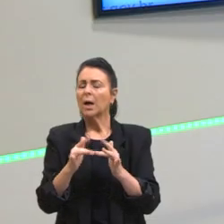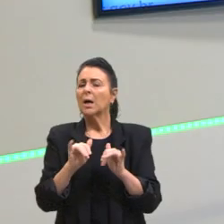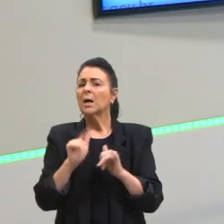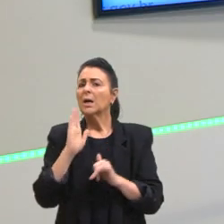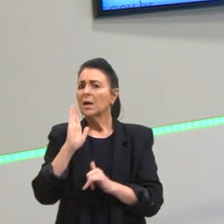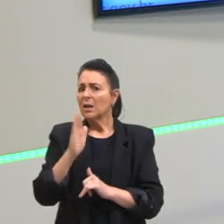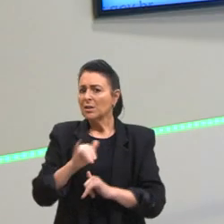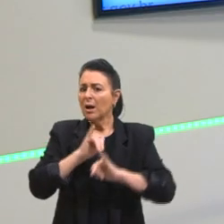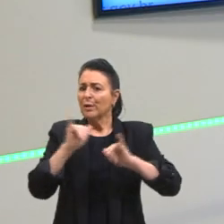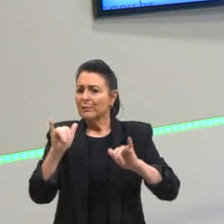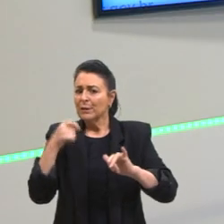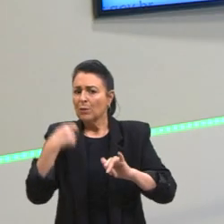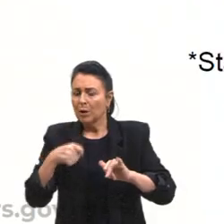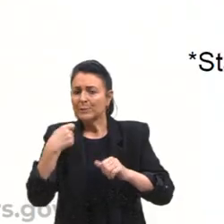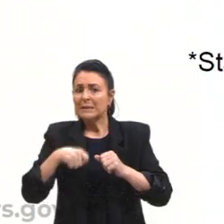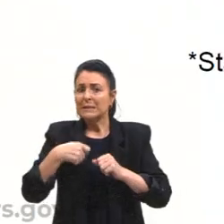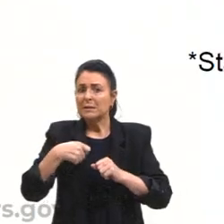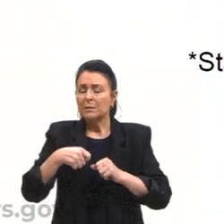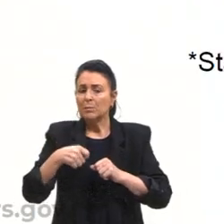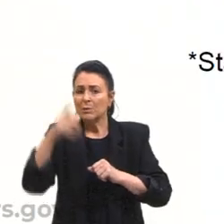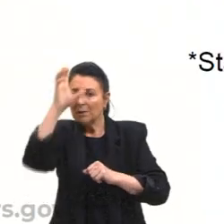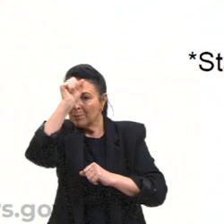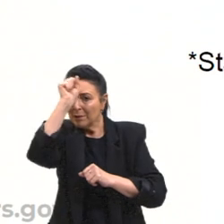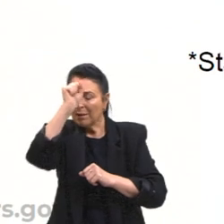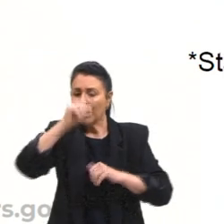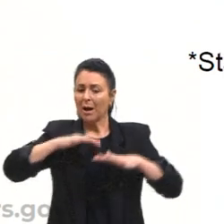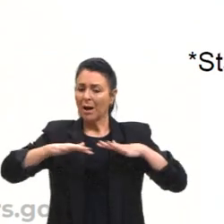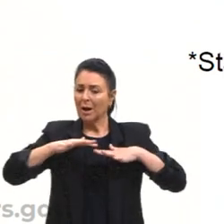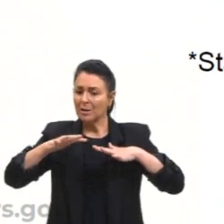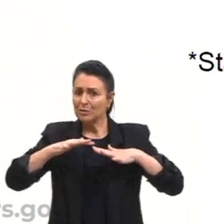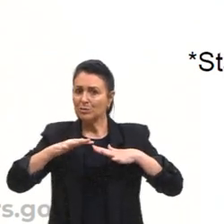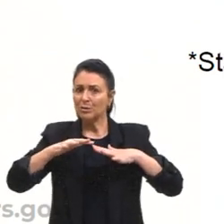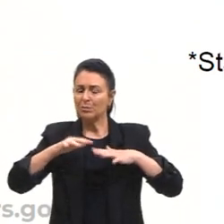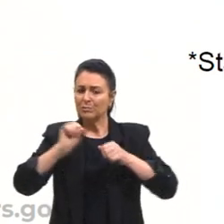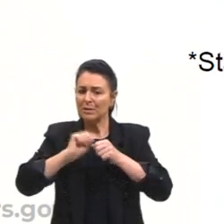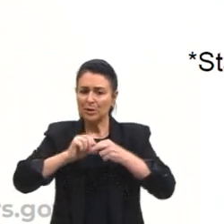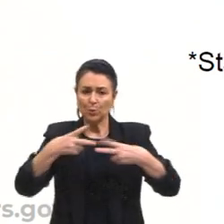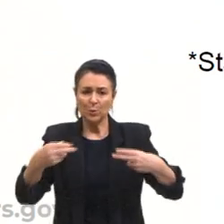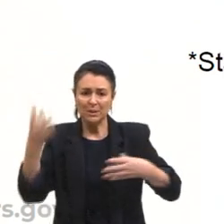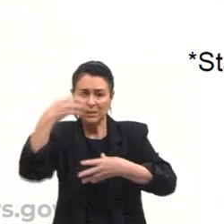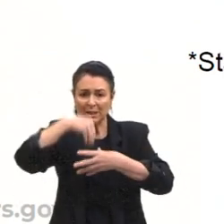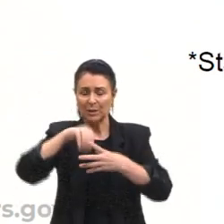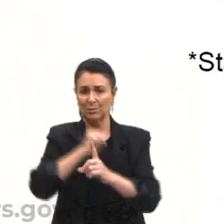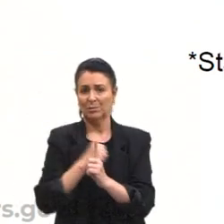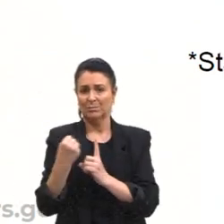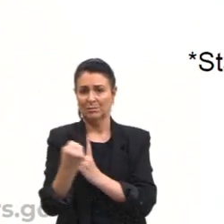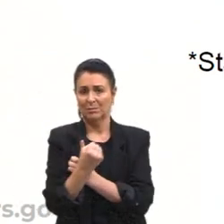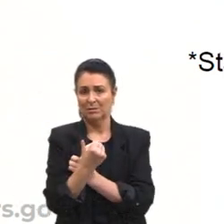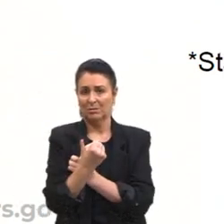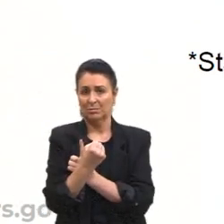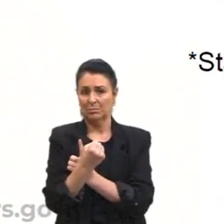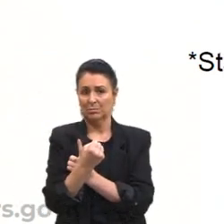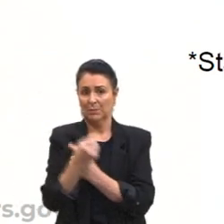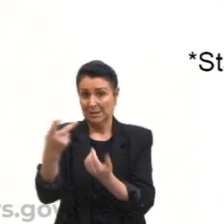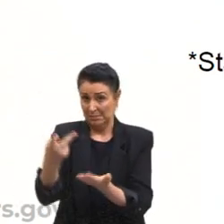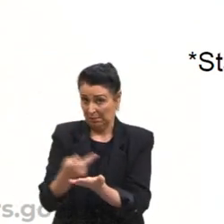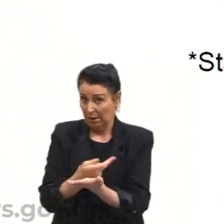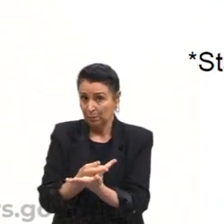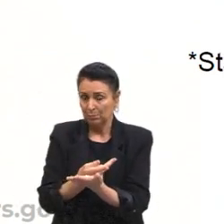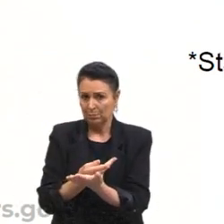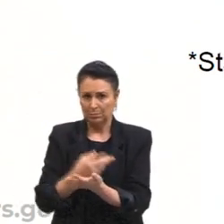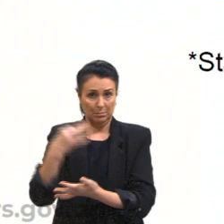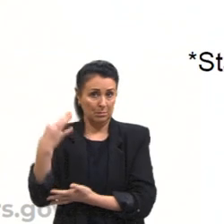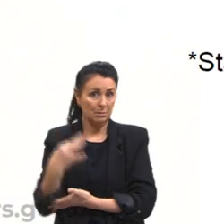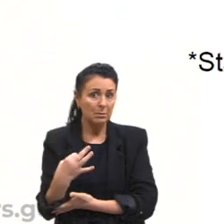socialmente, esperando a aprovação dos demais. E, realmente, isso seguidamente acontece. Não que isso seja certo ou errado, mas,